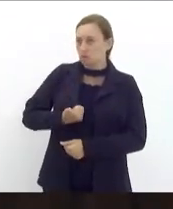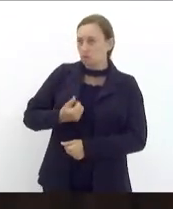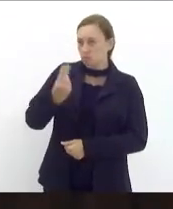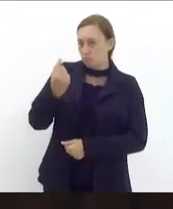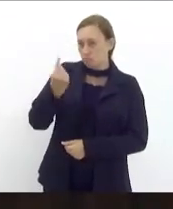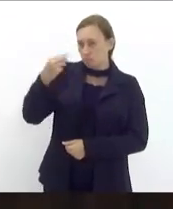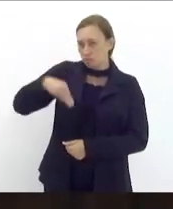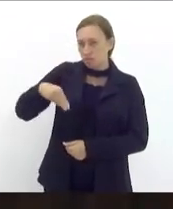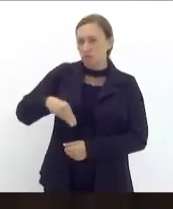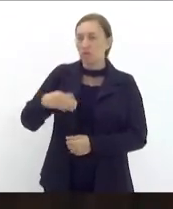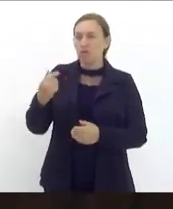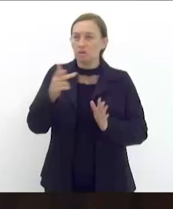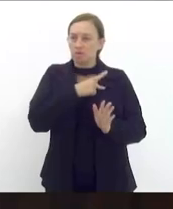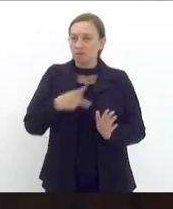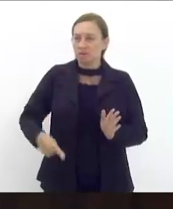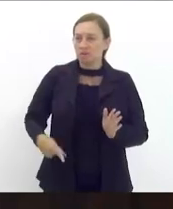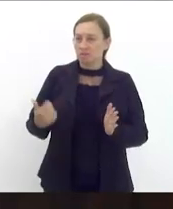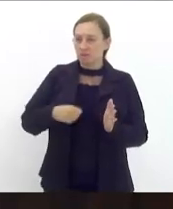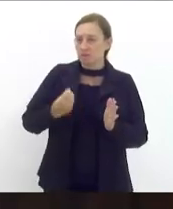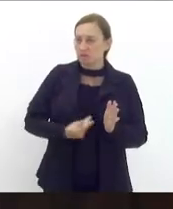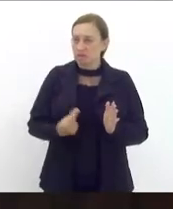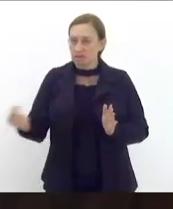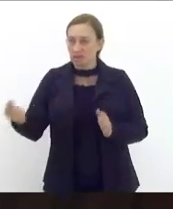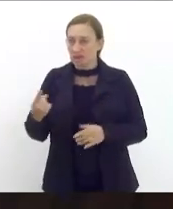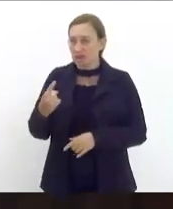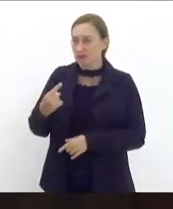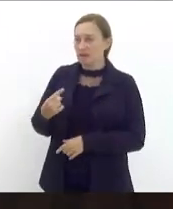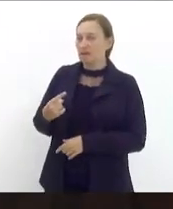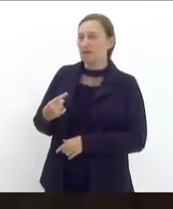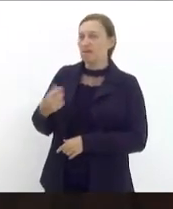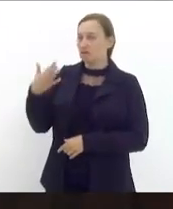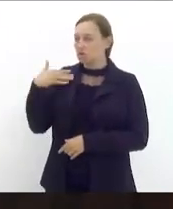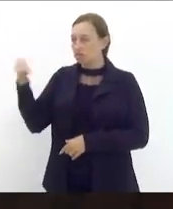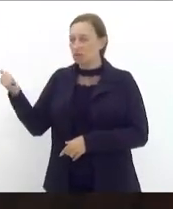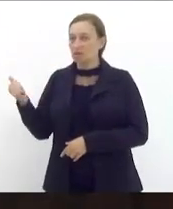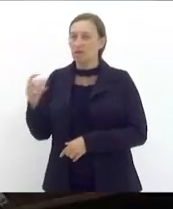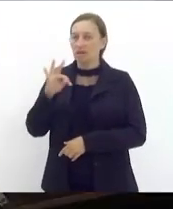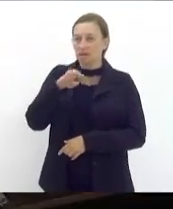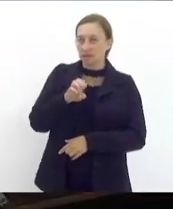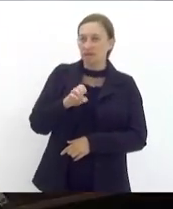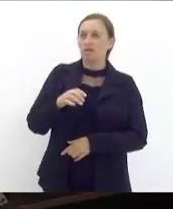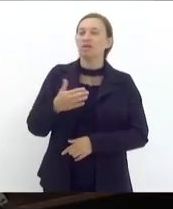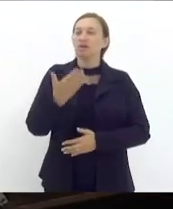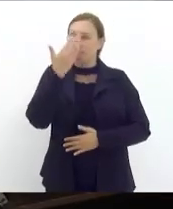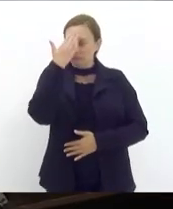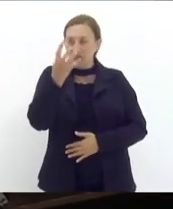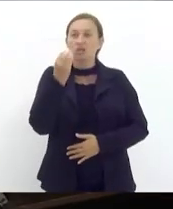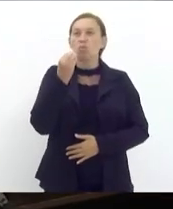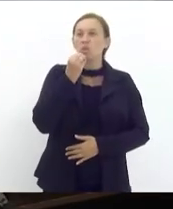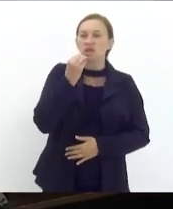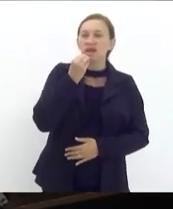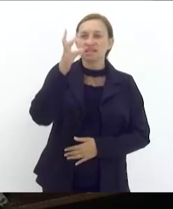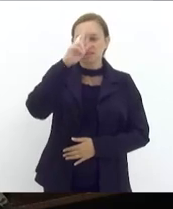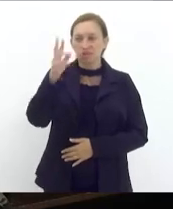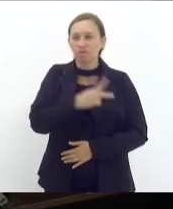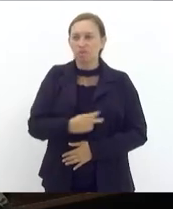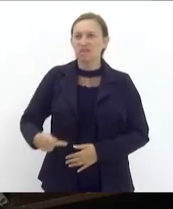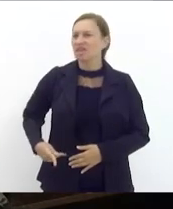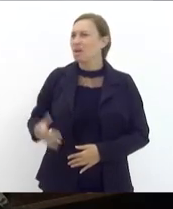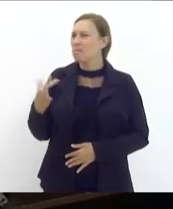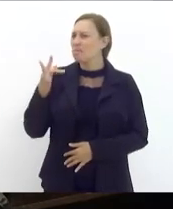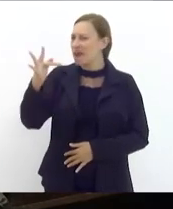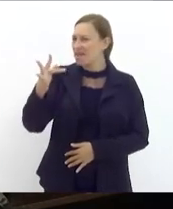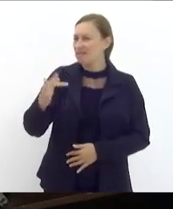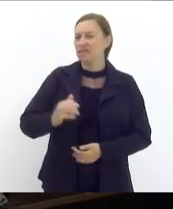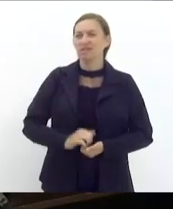precisou se retirar para atender uma agenda no seu gabinete deputado Márcio Gualberto agradeço a oportunidade senhora presidente serei breve